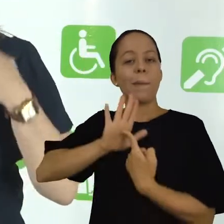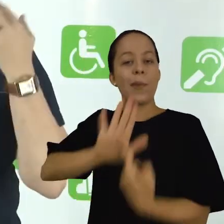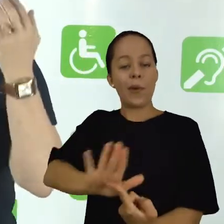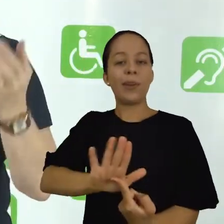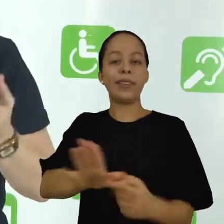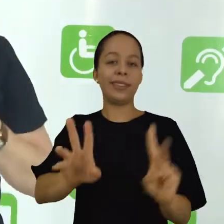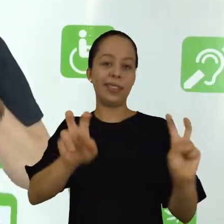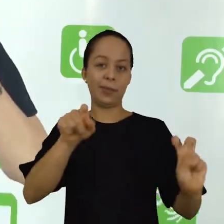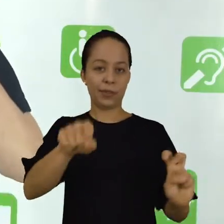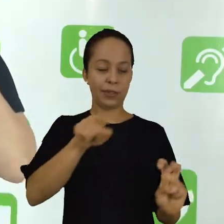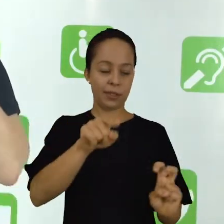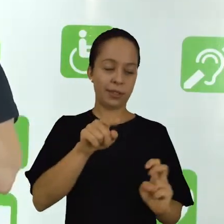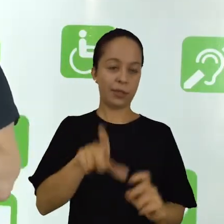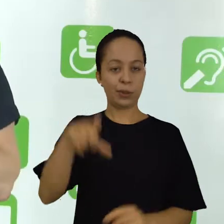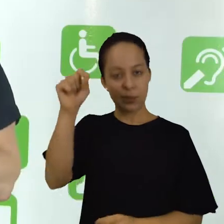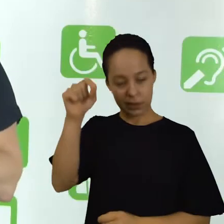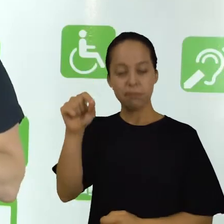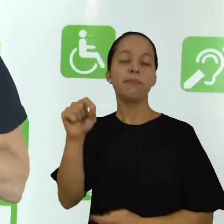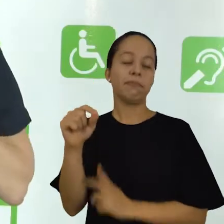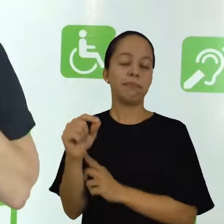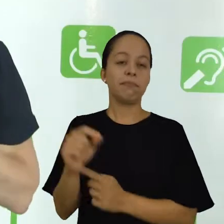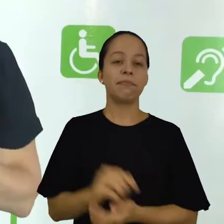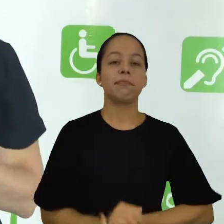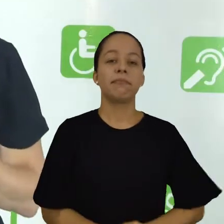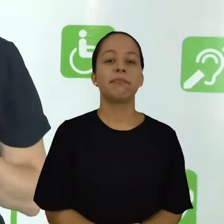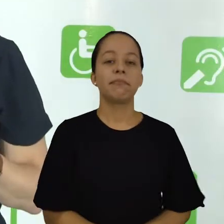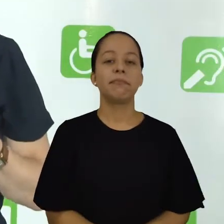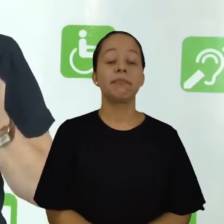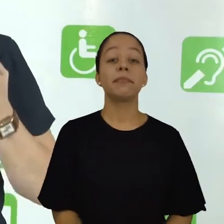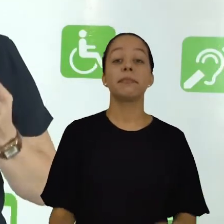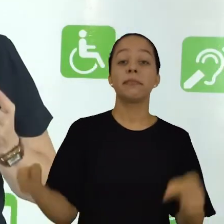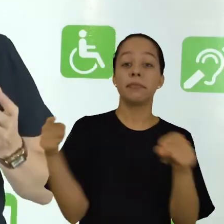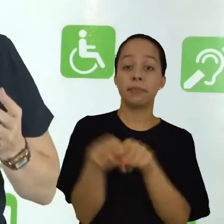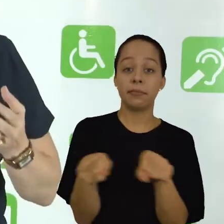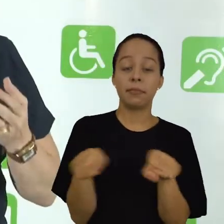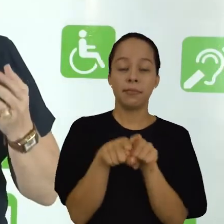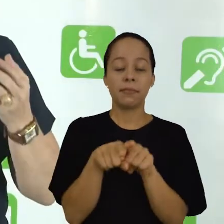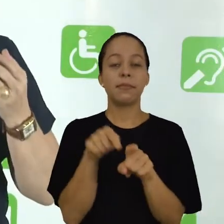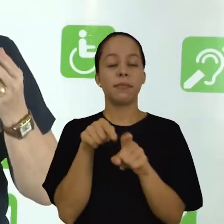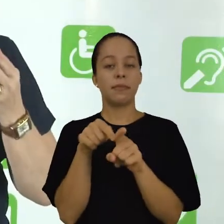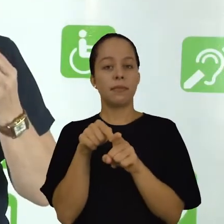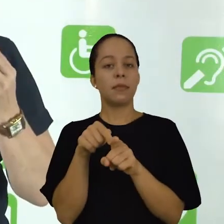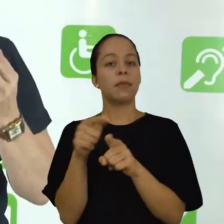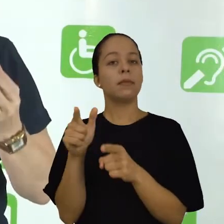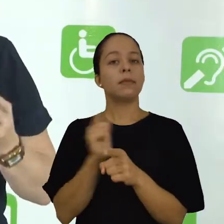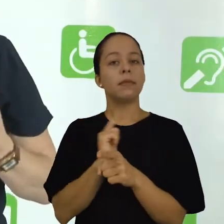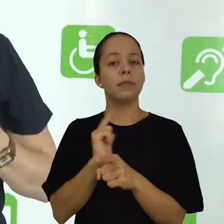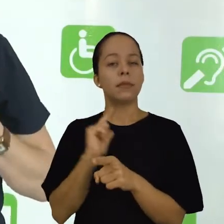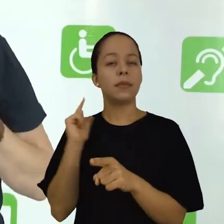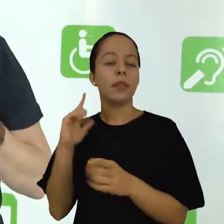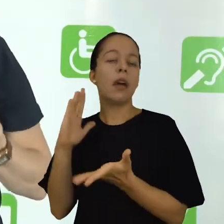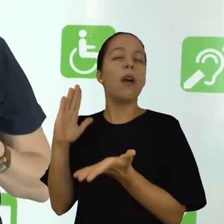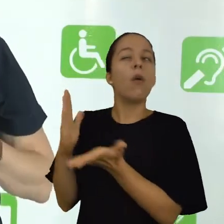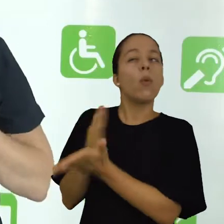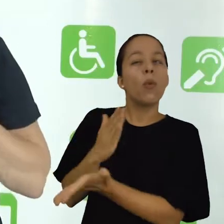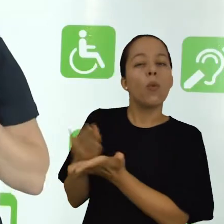sobre o tema que você escolheu. E também como foram